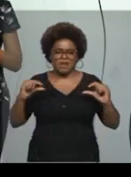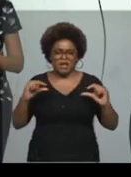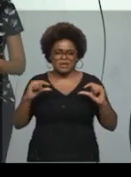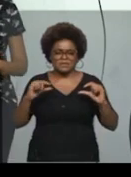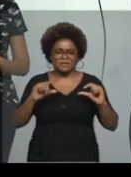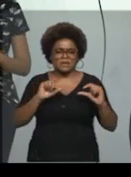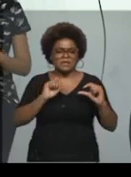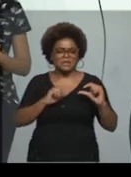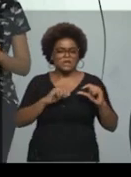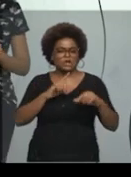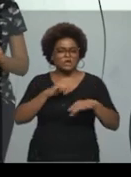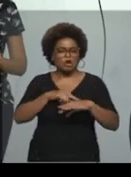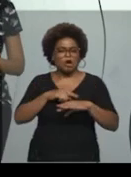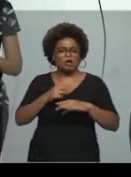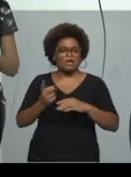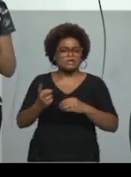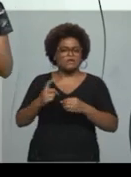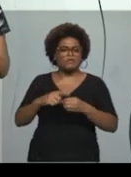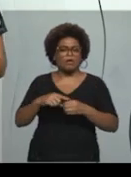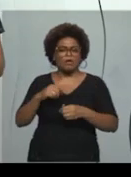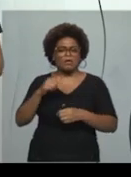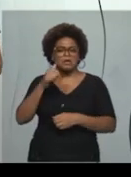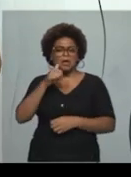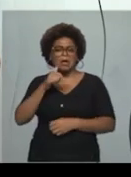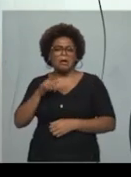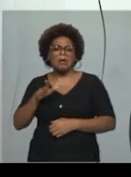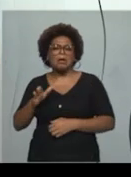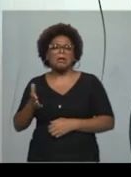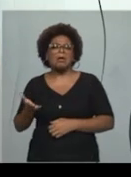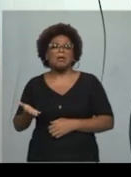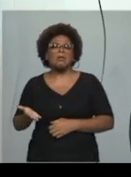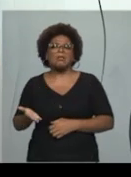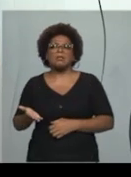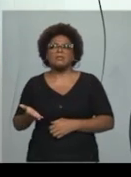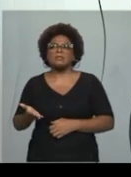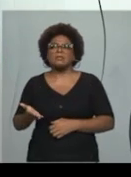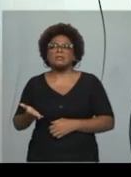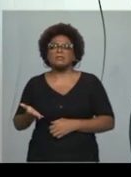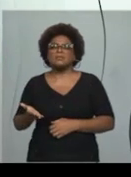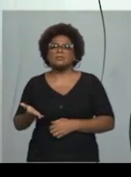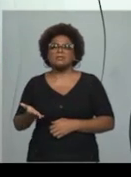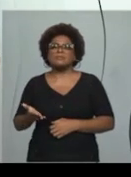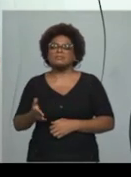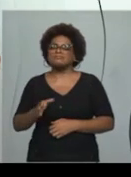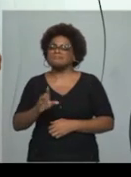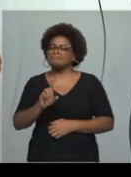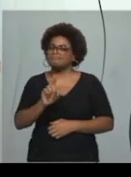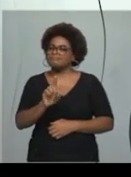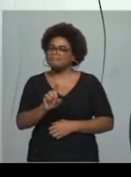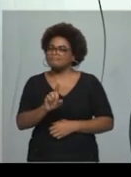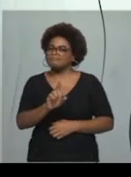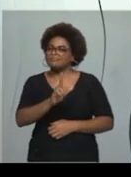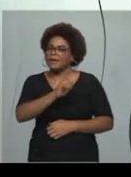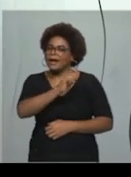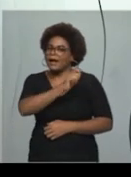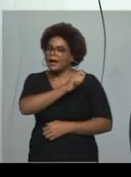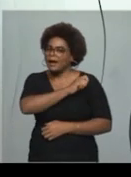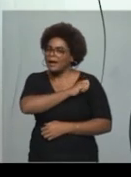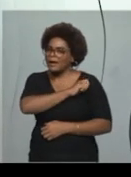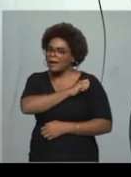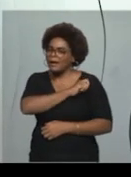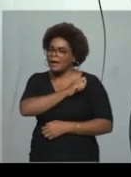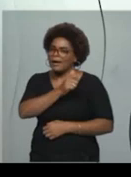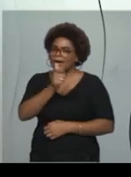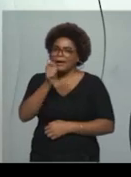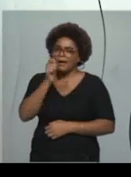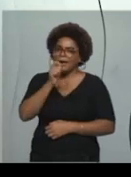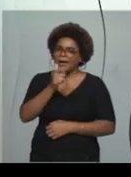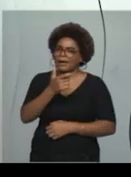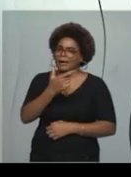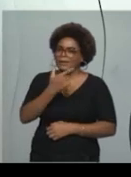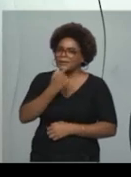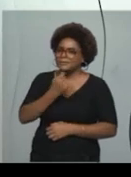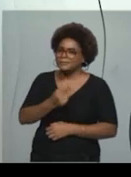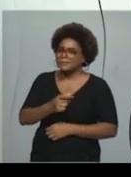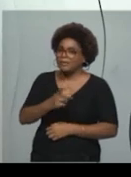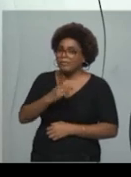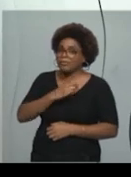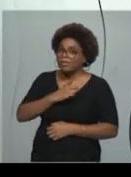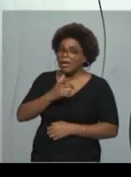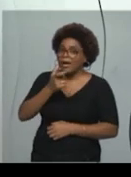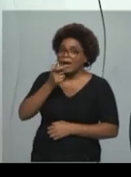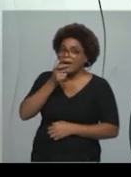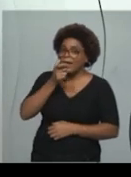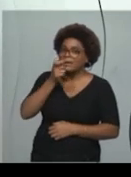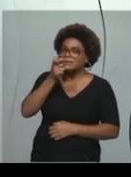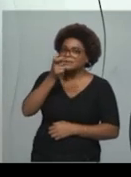E aí, aluno e aluna do terceiro ano estudante que vai fazer Enem, fiquem atentos num